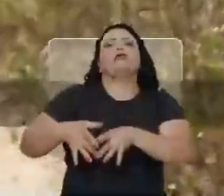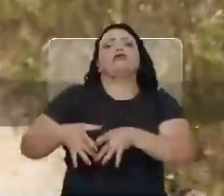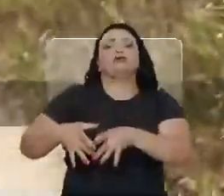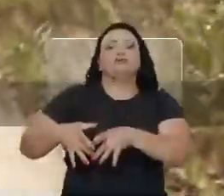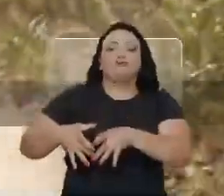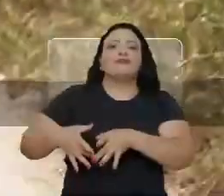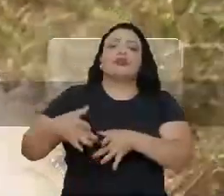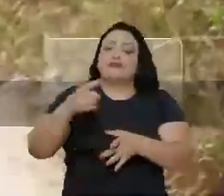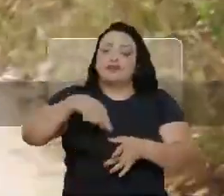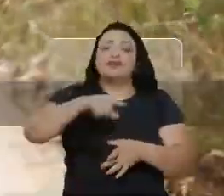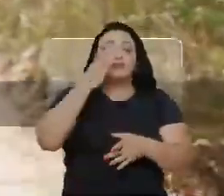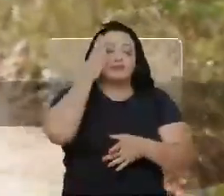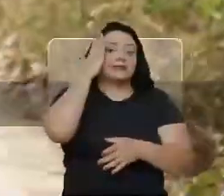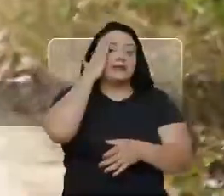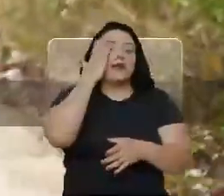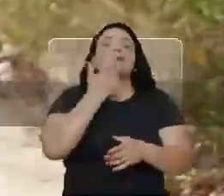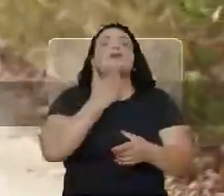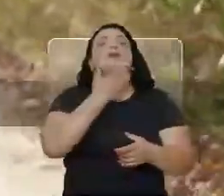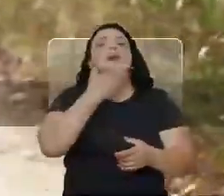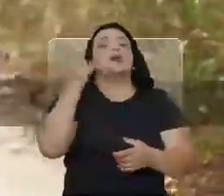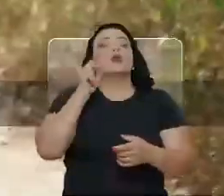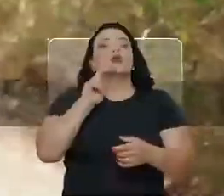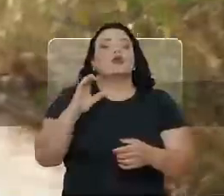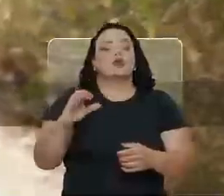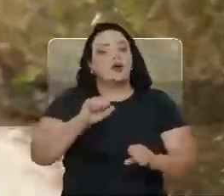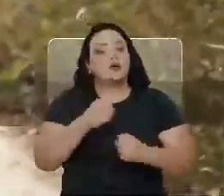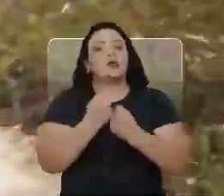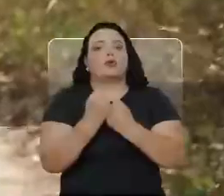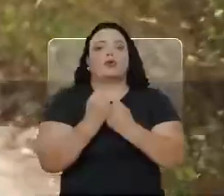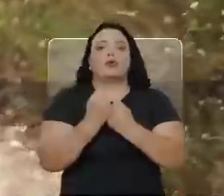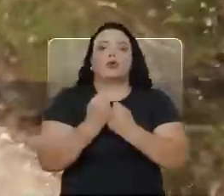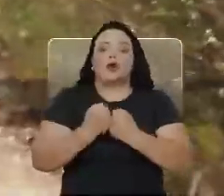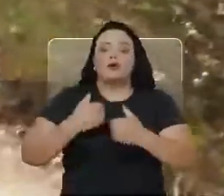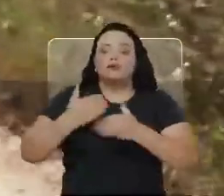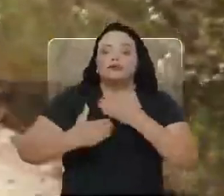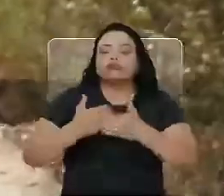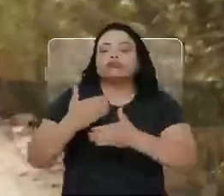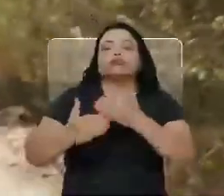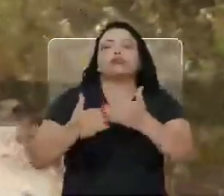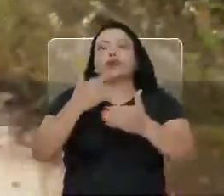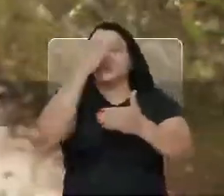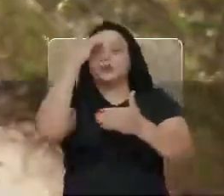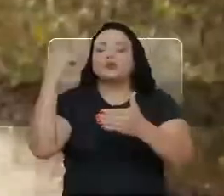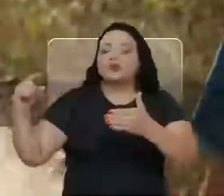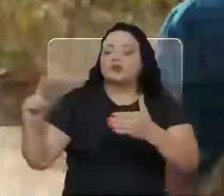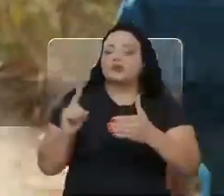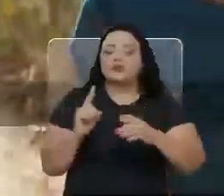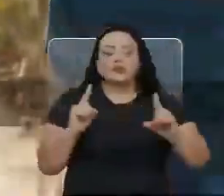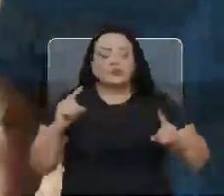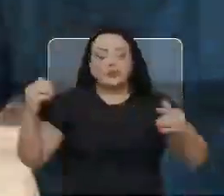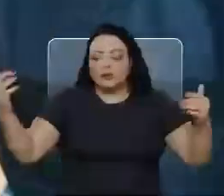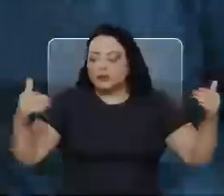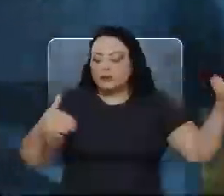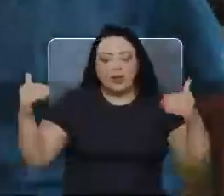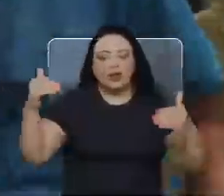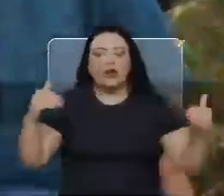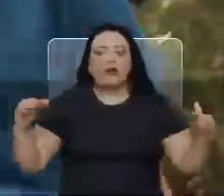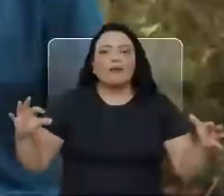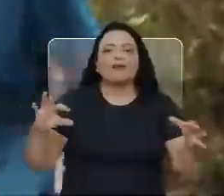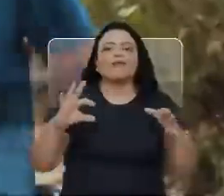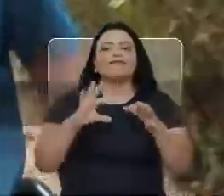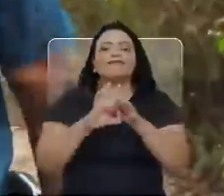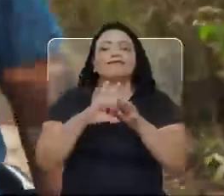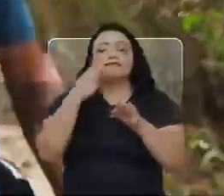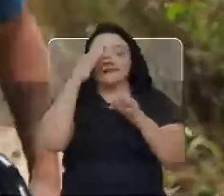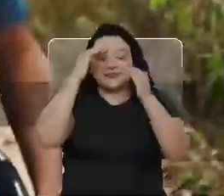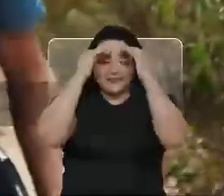quer o melhor para a conquista apoia. E aos poucos, comecei até ao meu lado pessoas que, assim como eu e Erzeng, são apaixonadas por